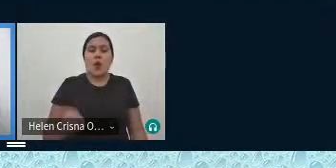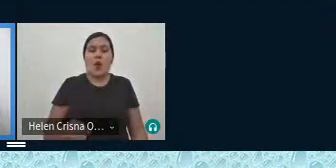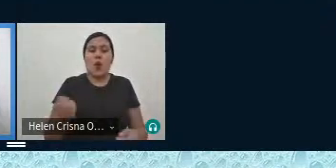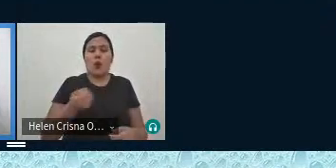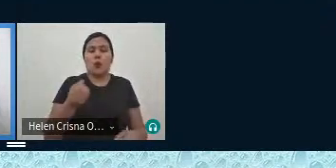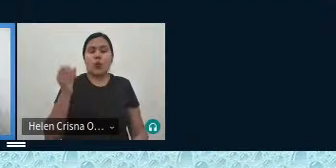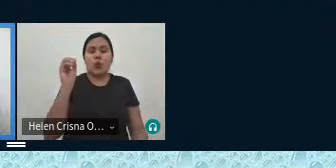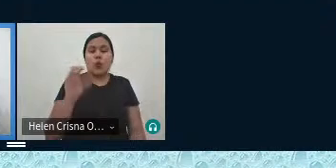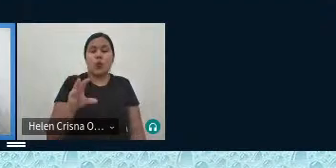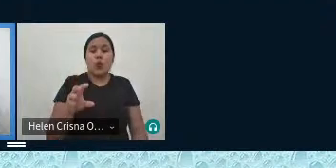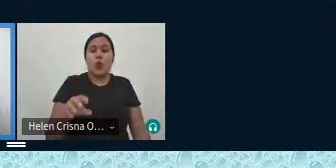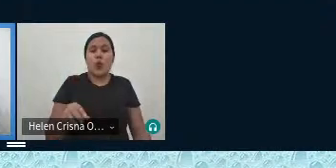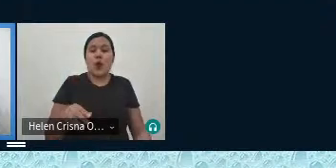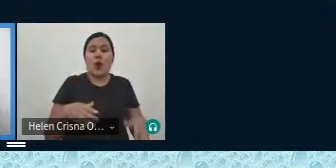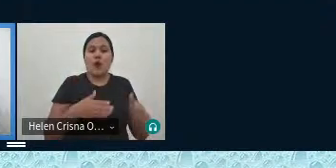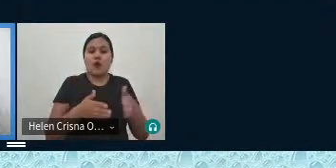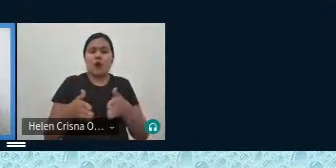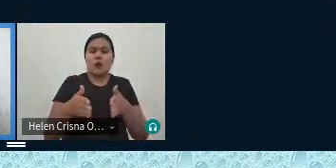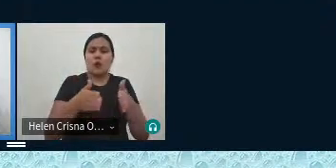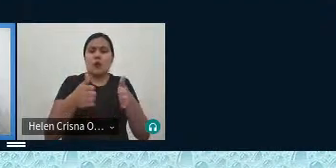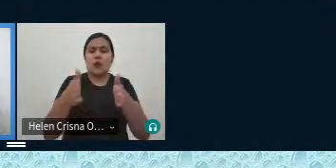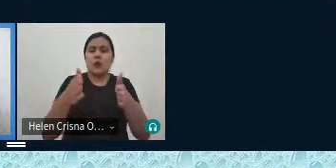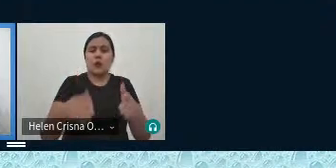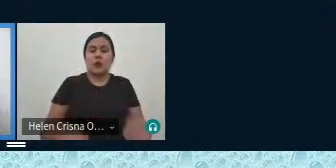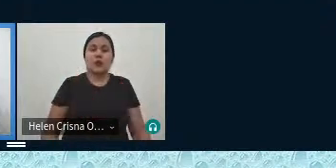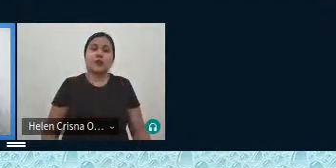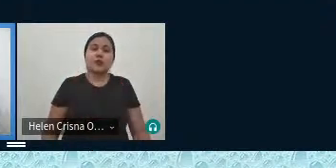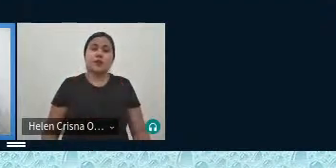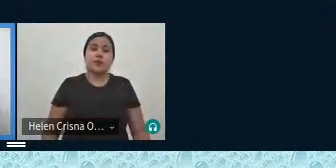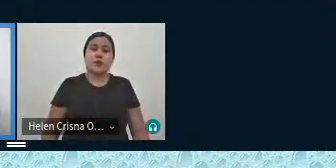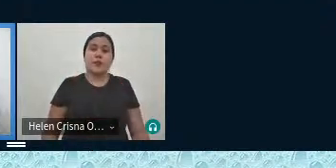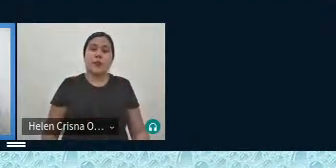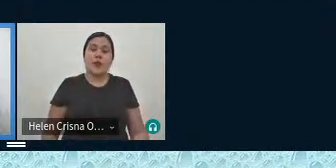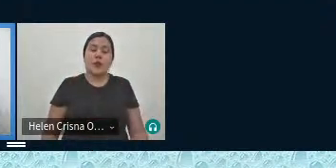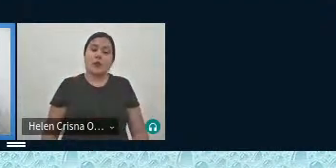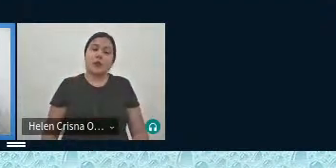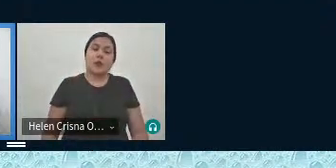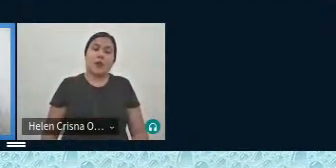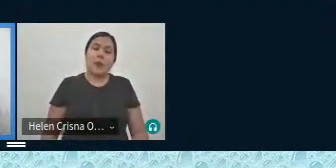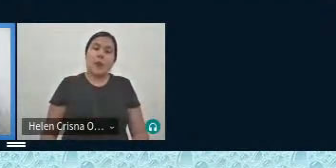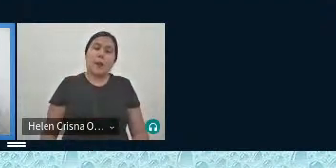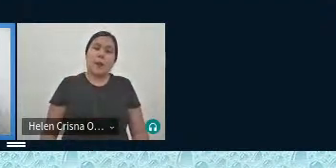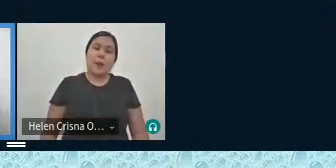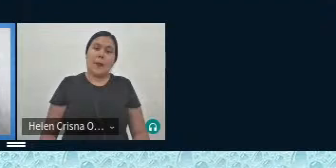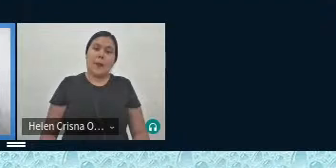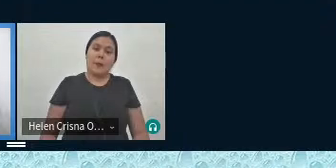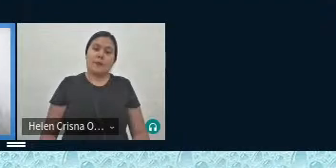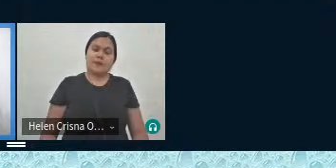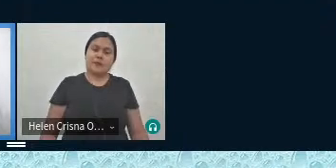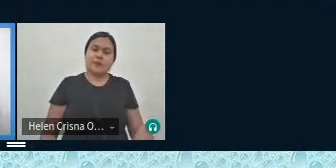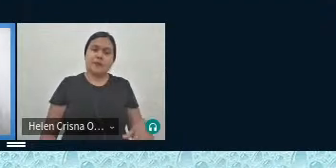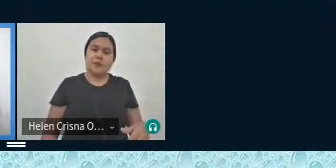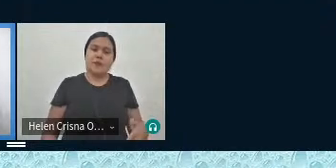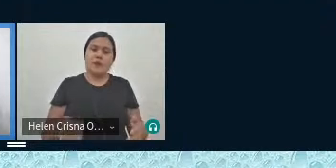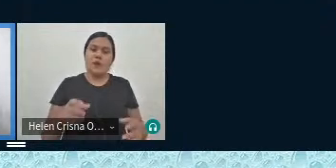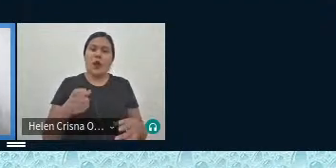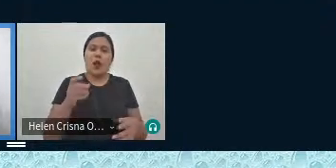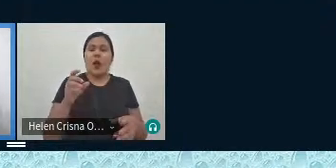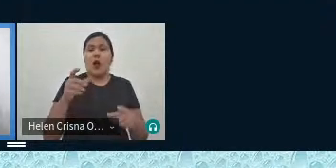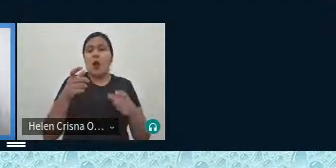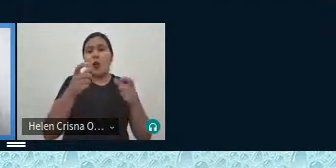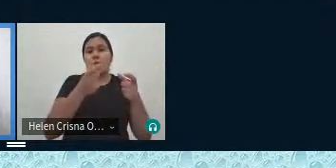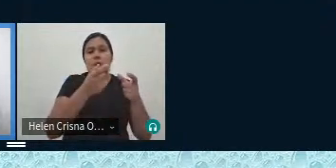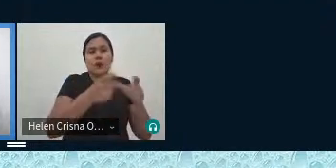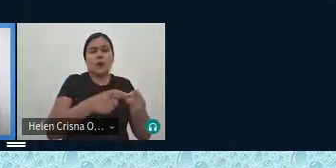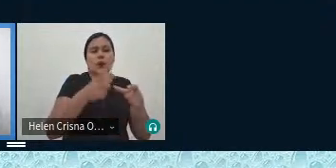você faz a trilha percorre a trilha e cada uma dessas partes da boiuna a